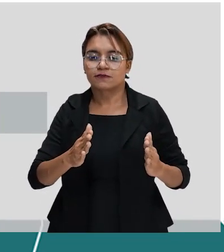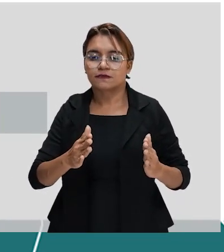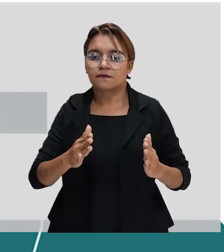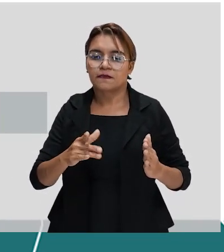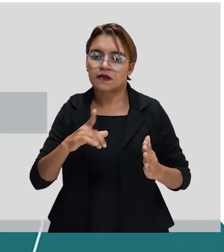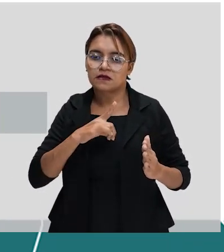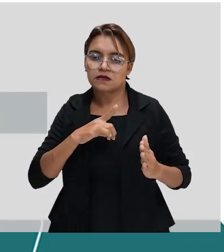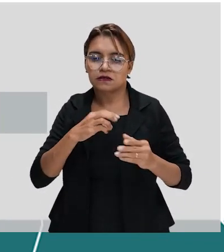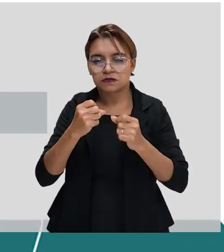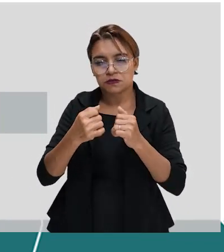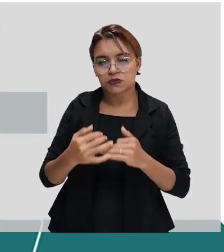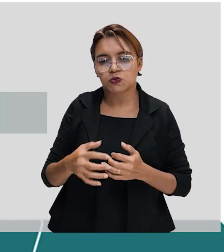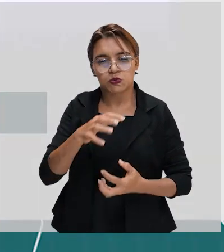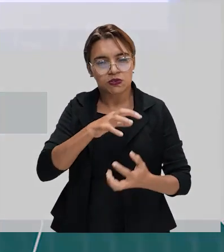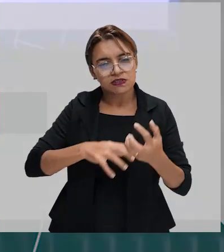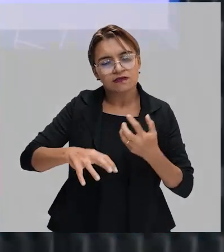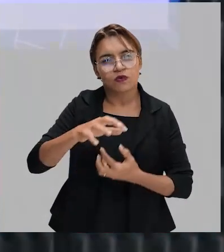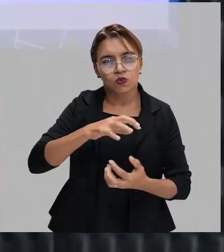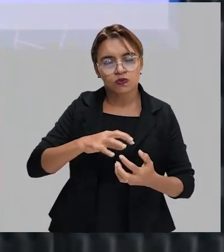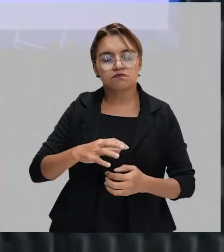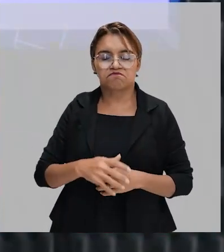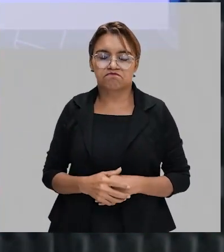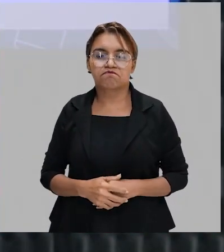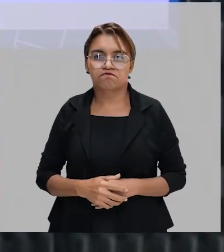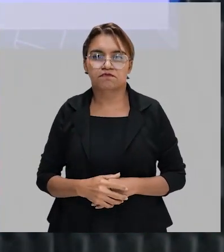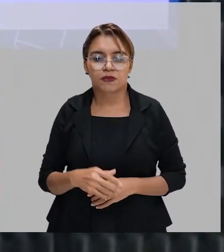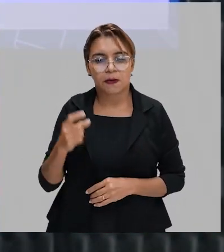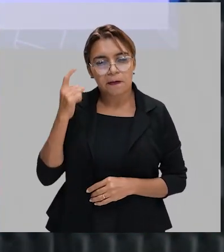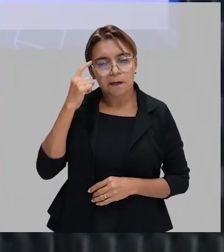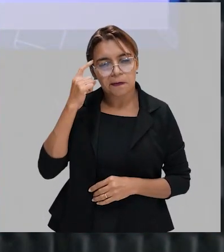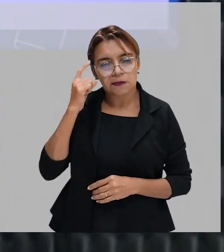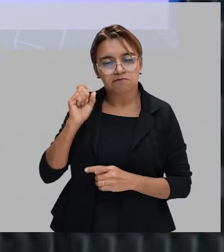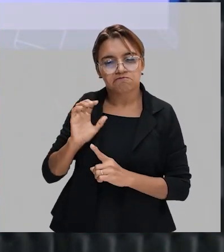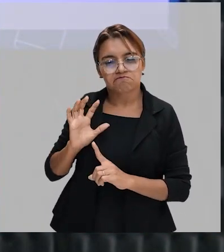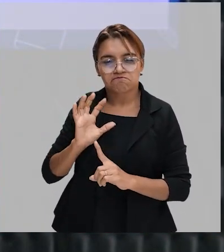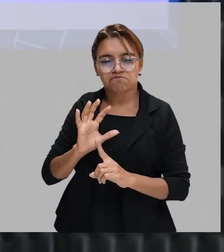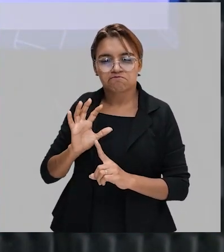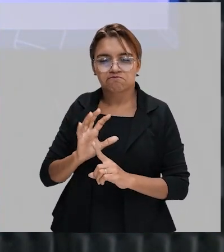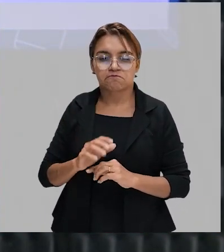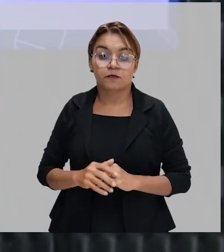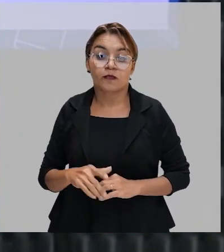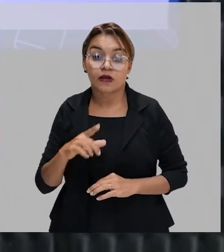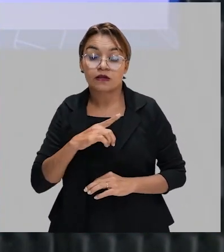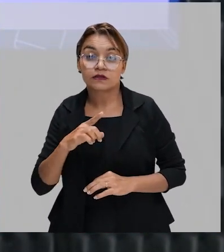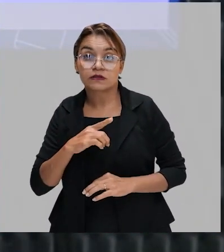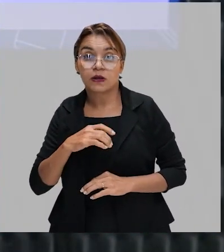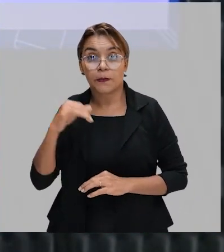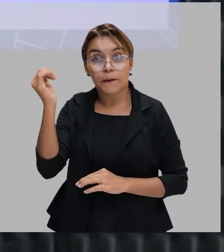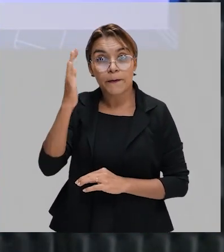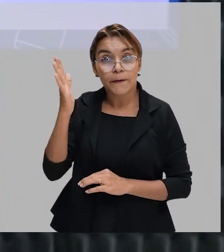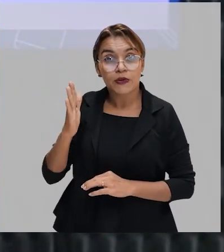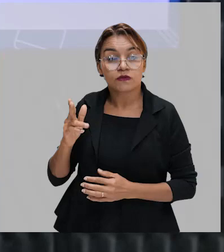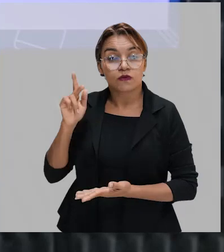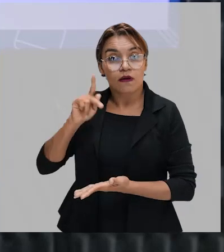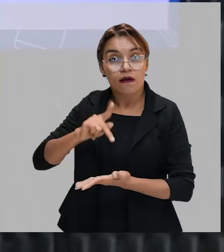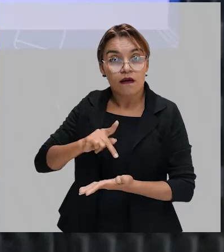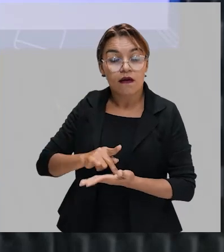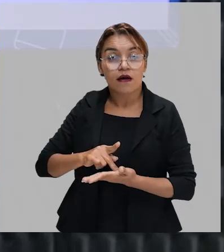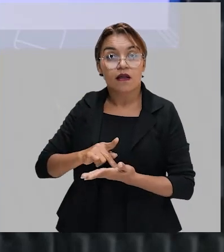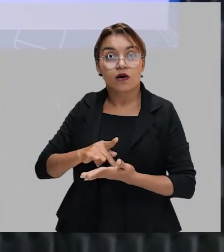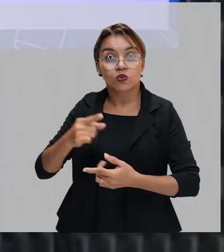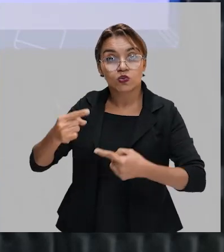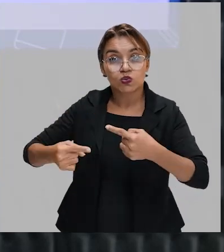revoluções, tá? De pensamento. Mostra o Brasil real com seus conflitos políticos sociais.